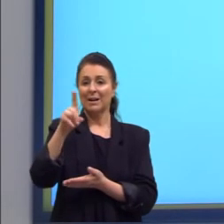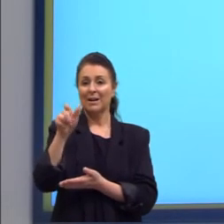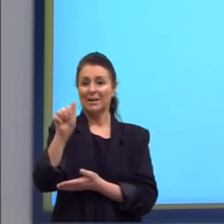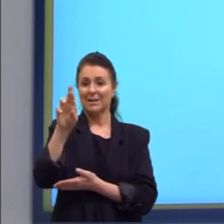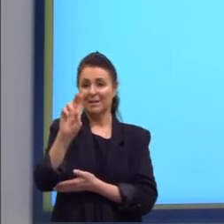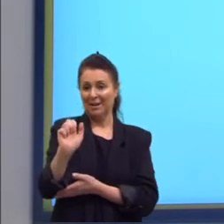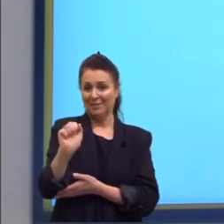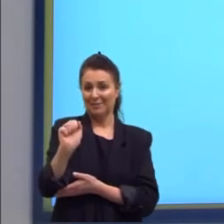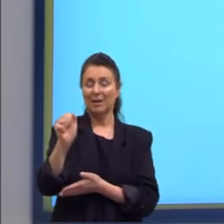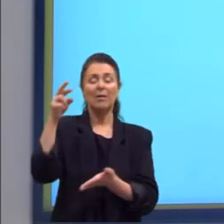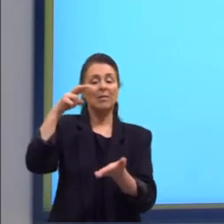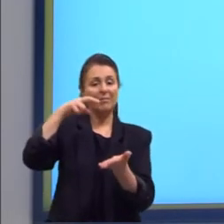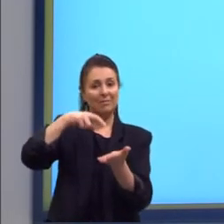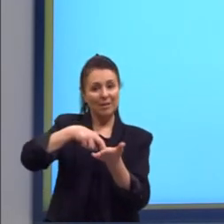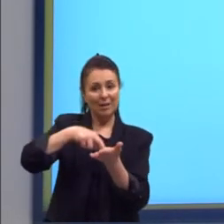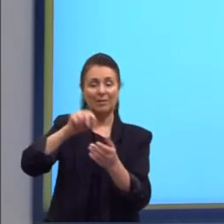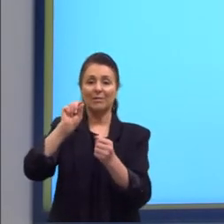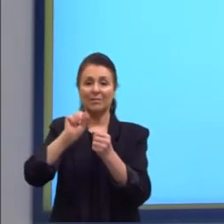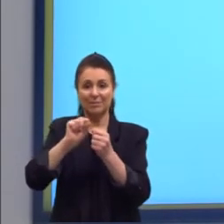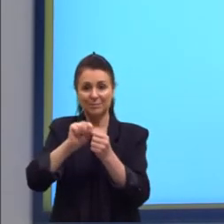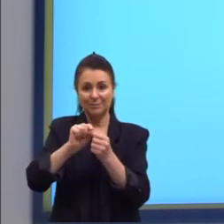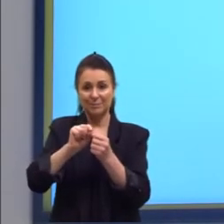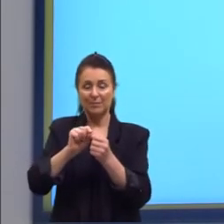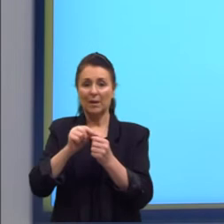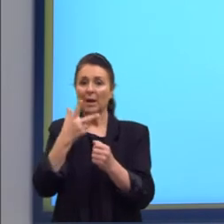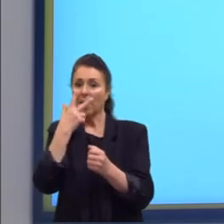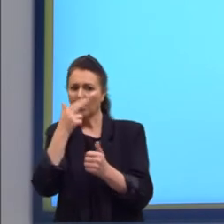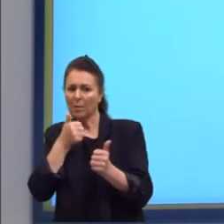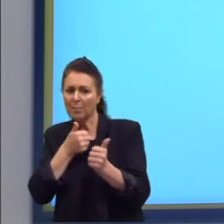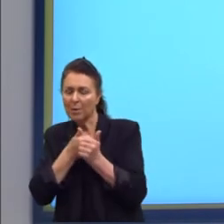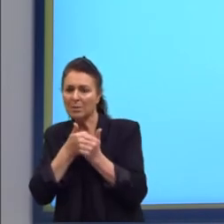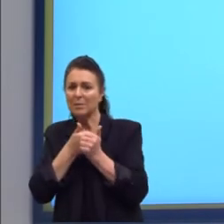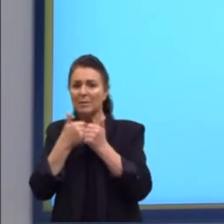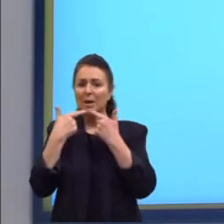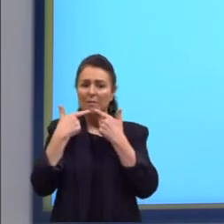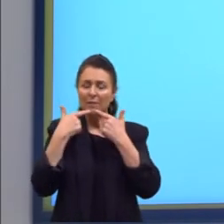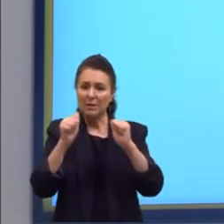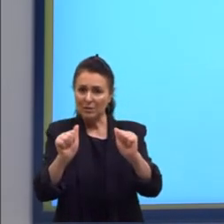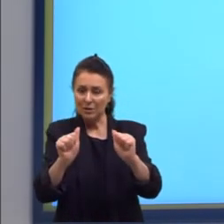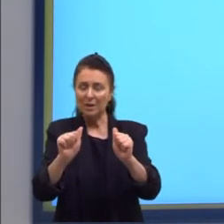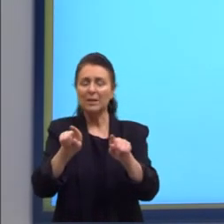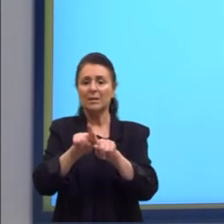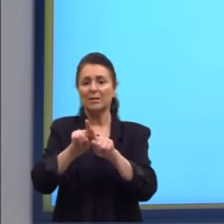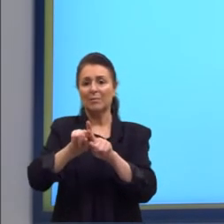ali a gente tem esse exemplo de uma proximidade linguística e dessa tradução.